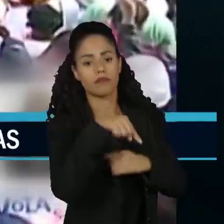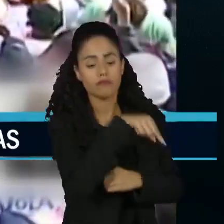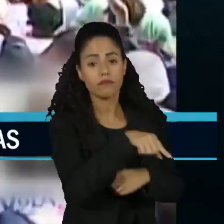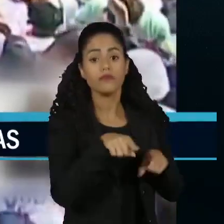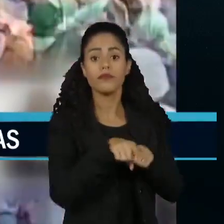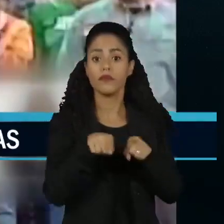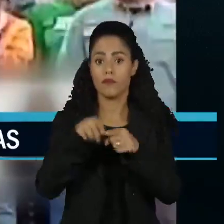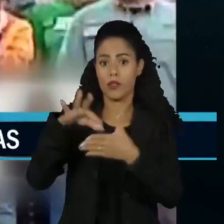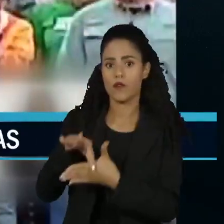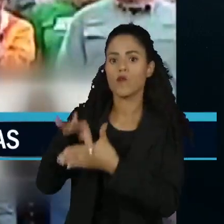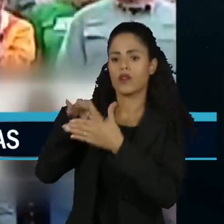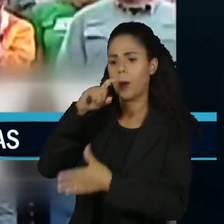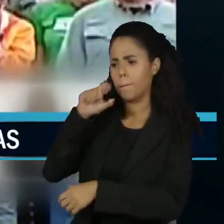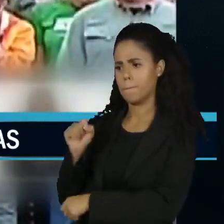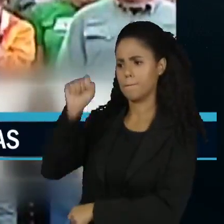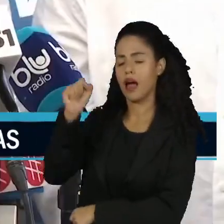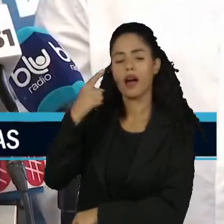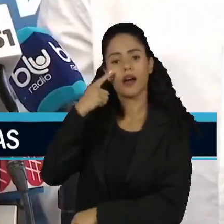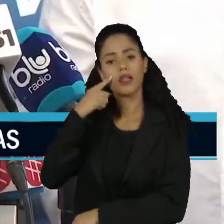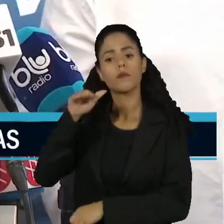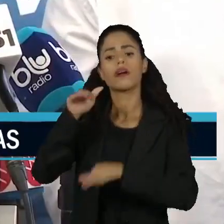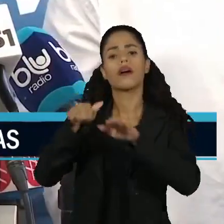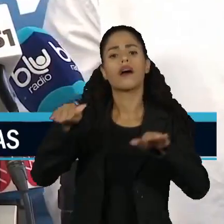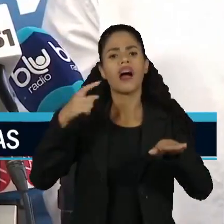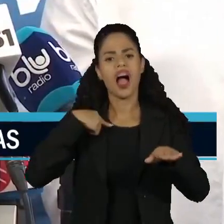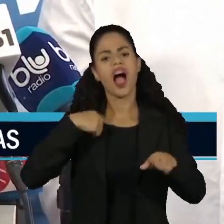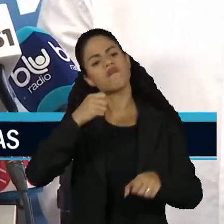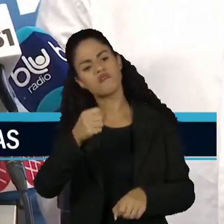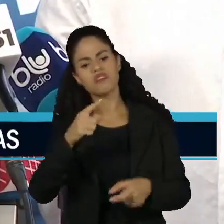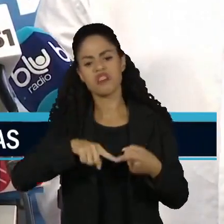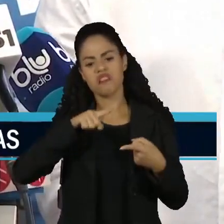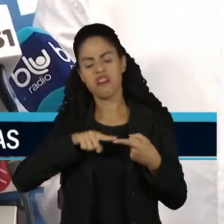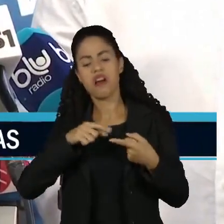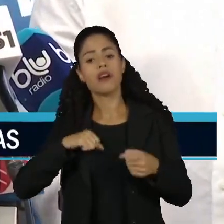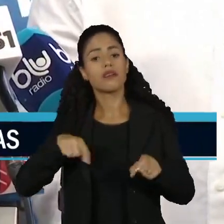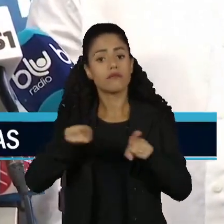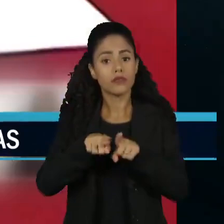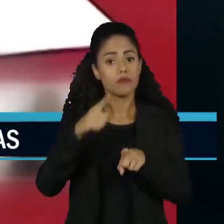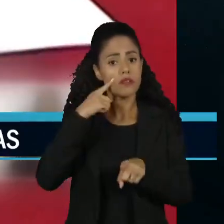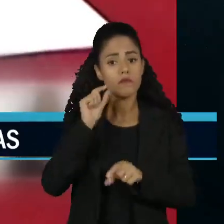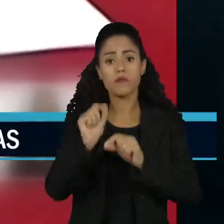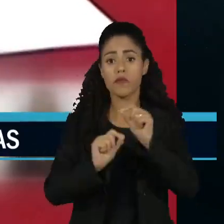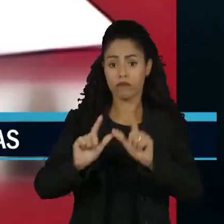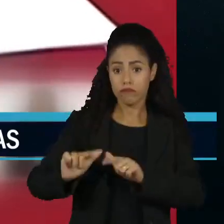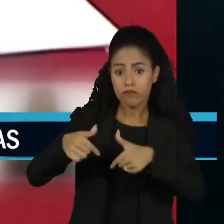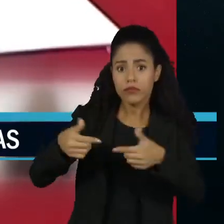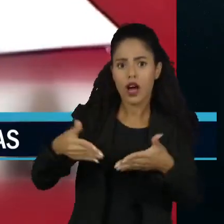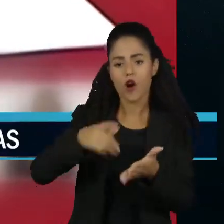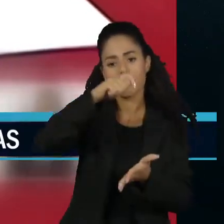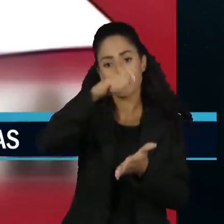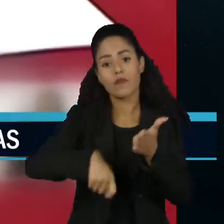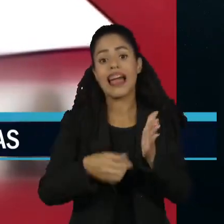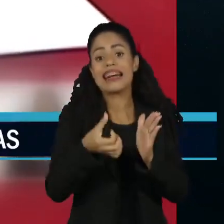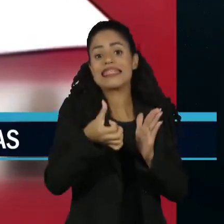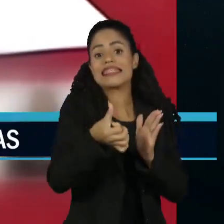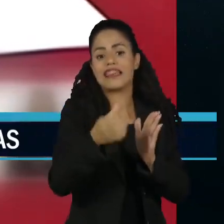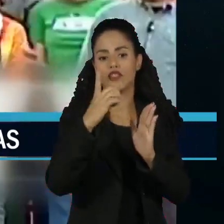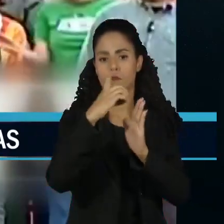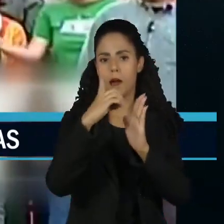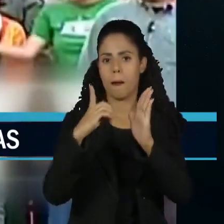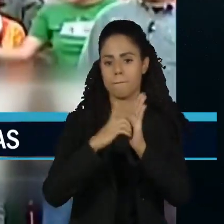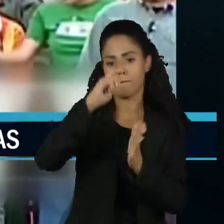líder venezuelano também chamou a oposição de traidores da pátria e aproveitou o ato para assinar seis novos